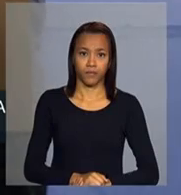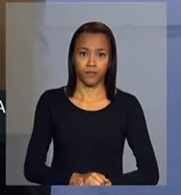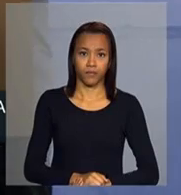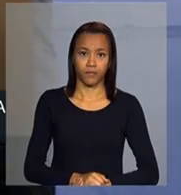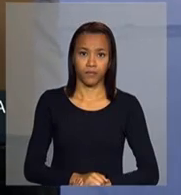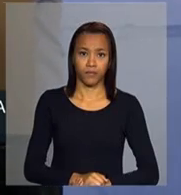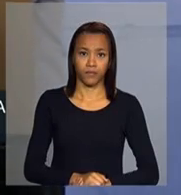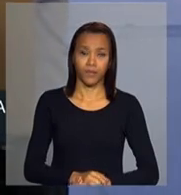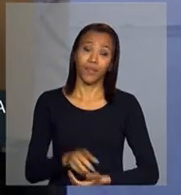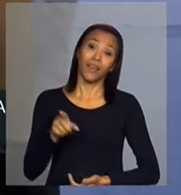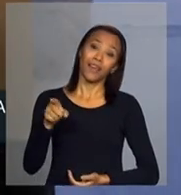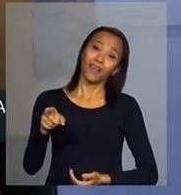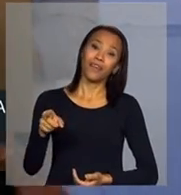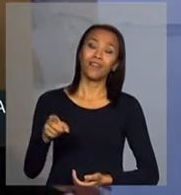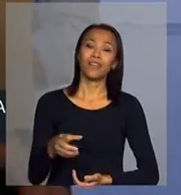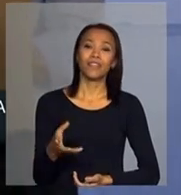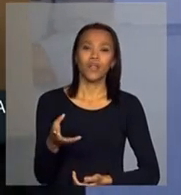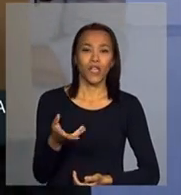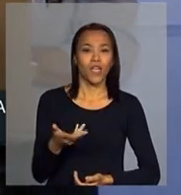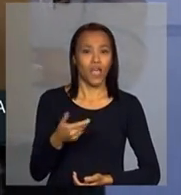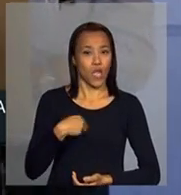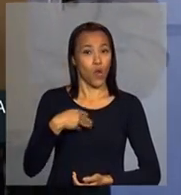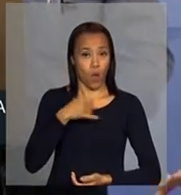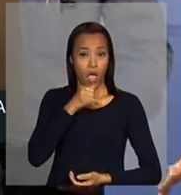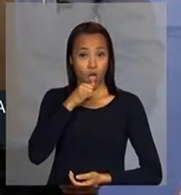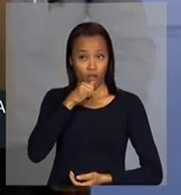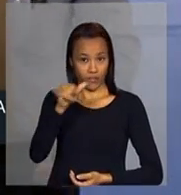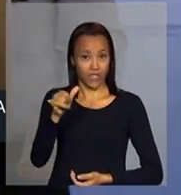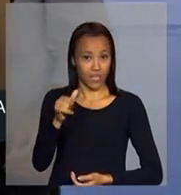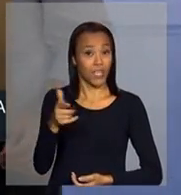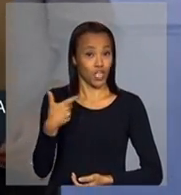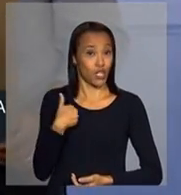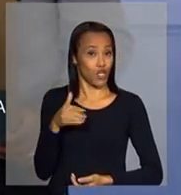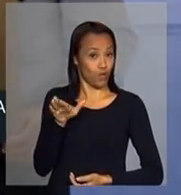Gente, ele está se vazando, porque eu avisei a ele que eu ia chamar.